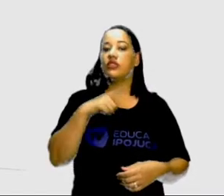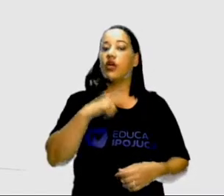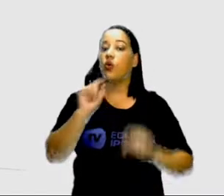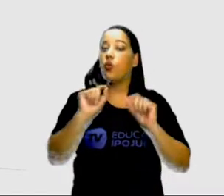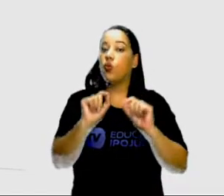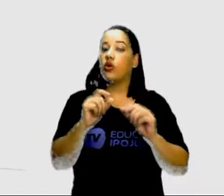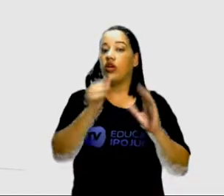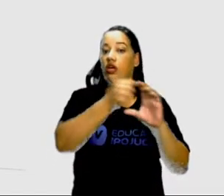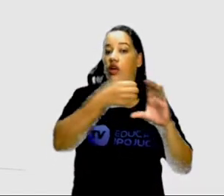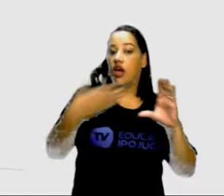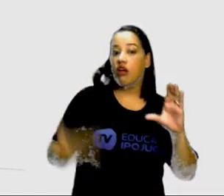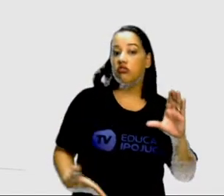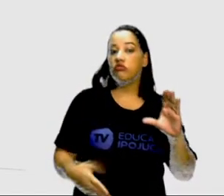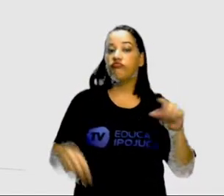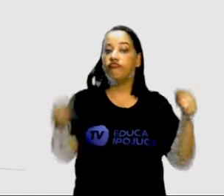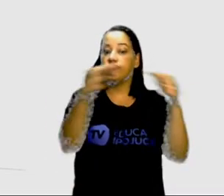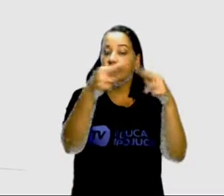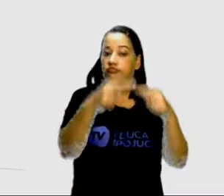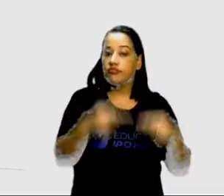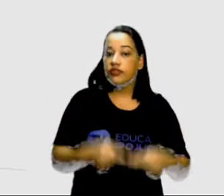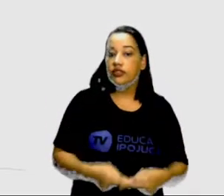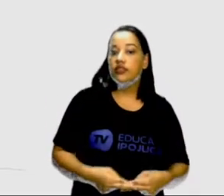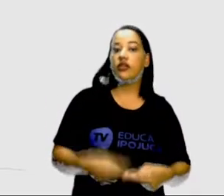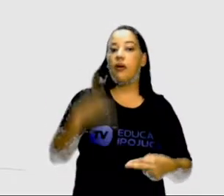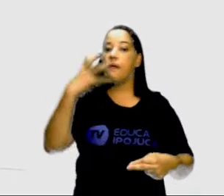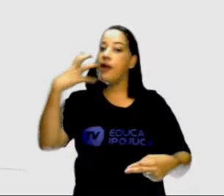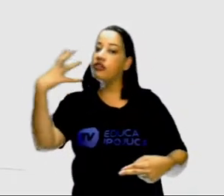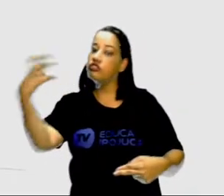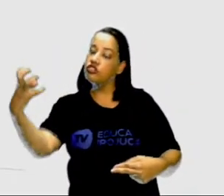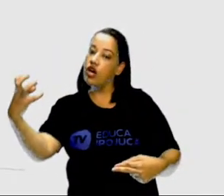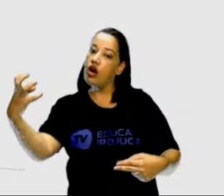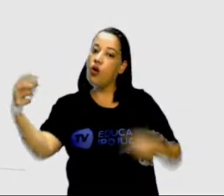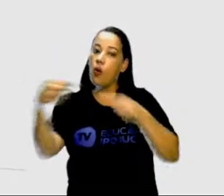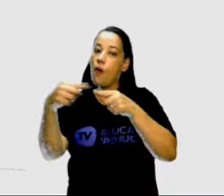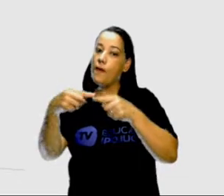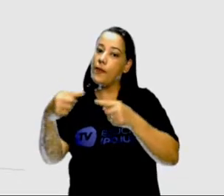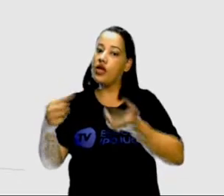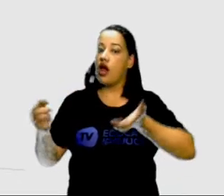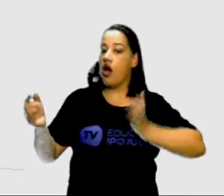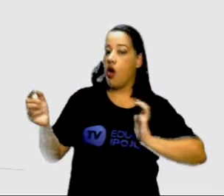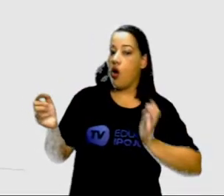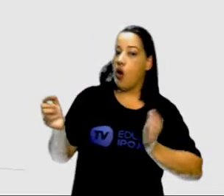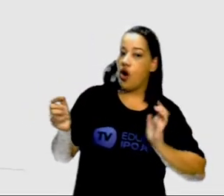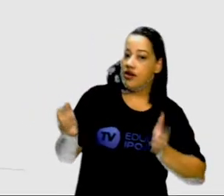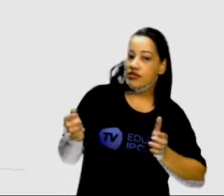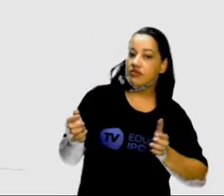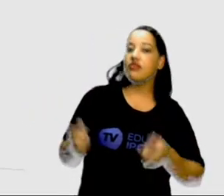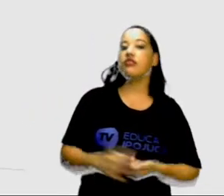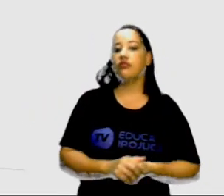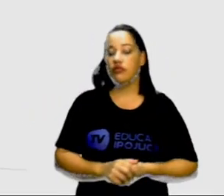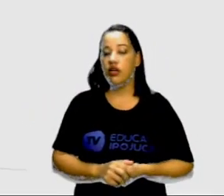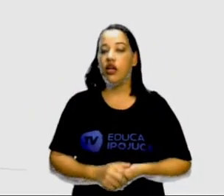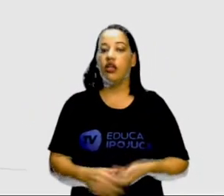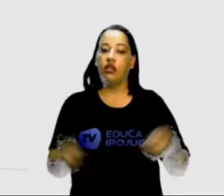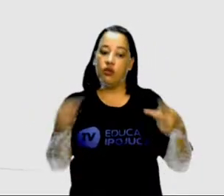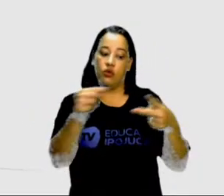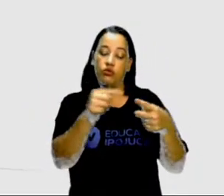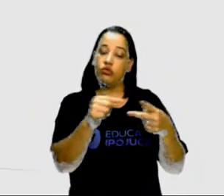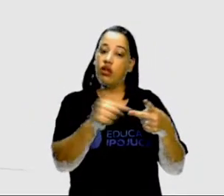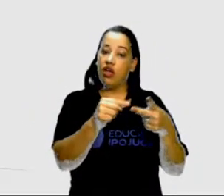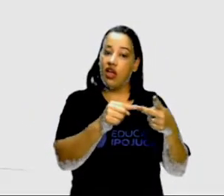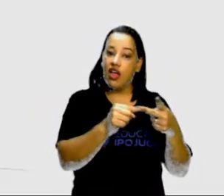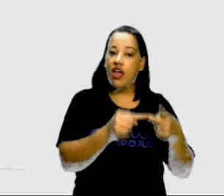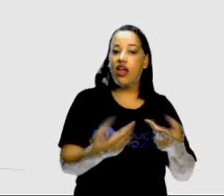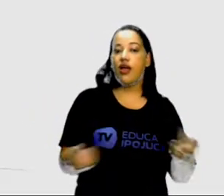das rimas. Paixão, coração, chão. Essência, ausência. Para que vocês vejam